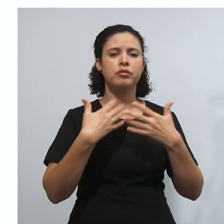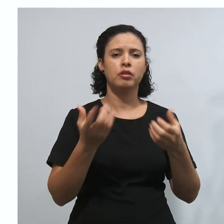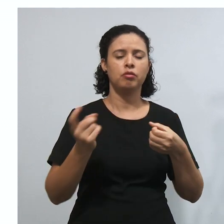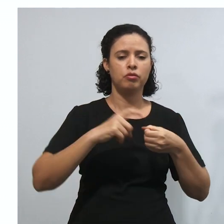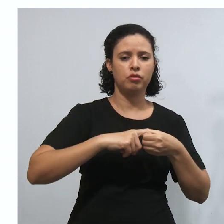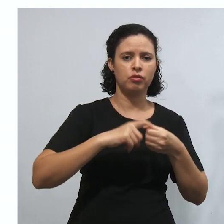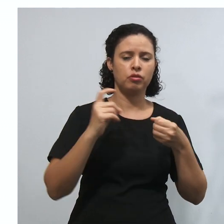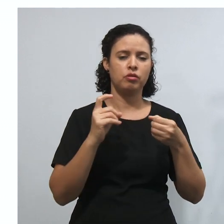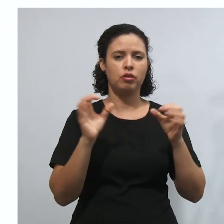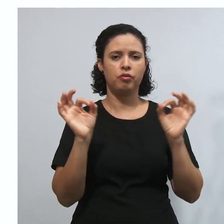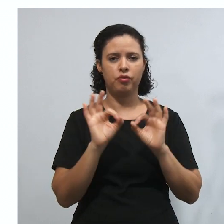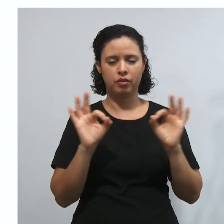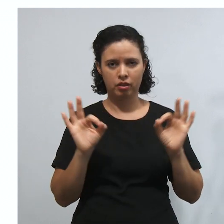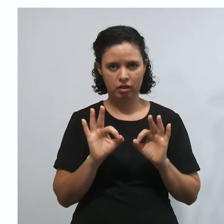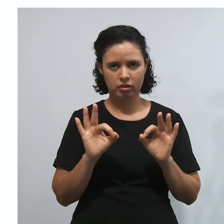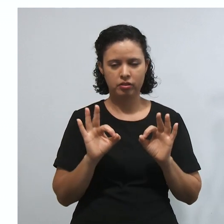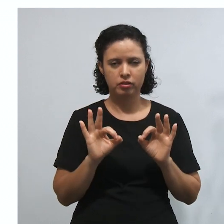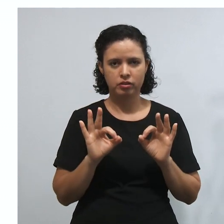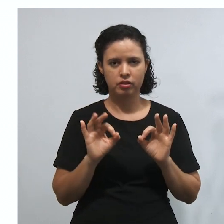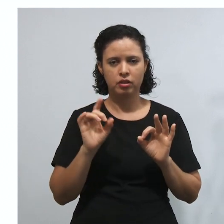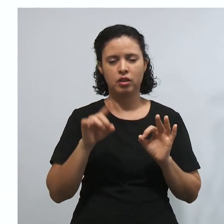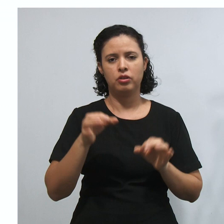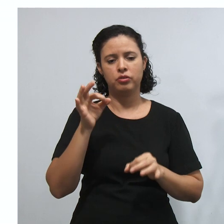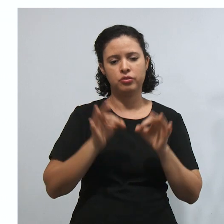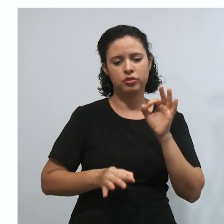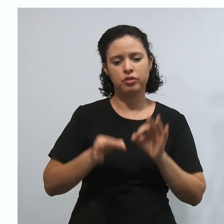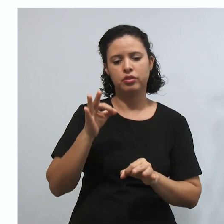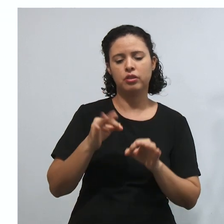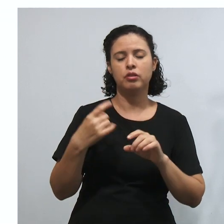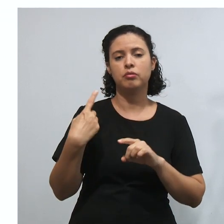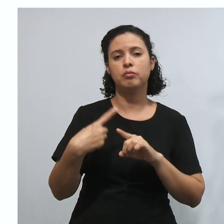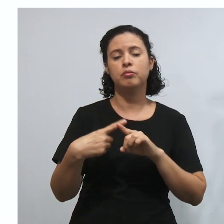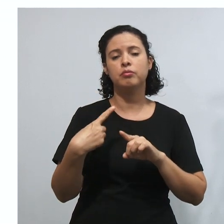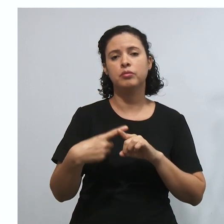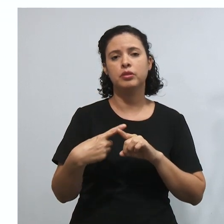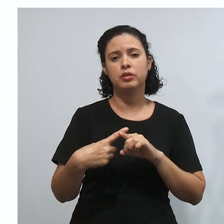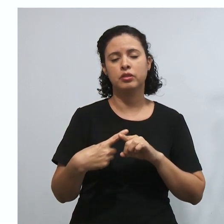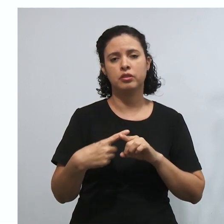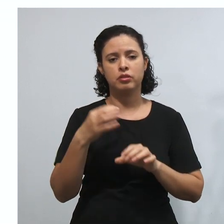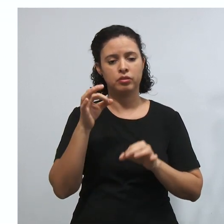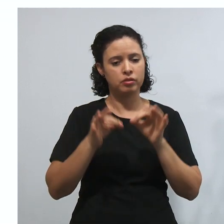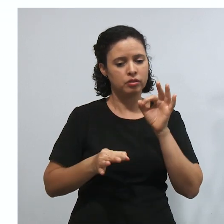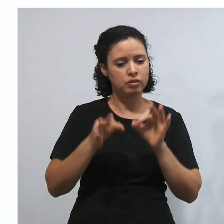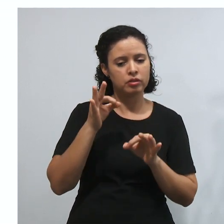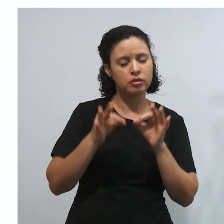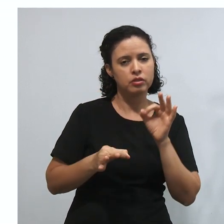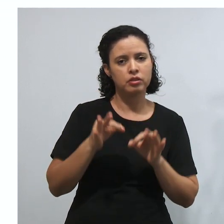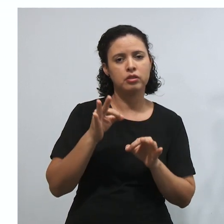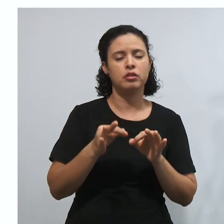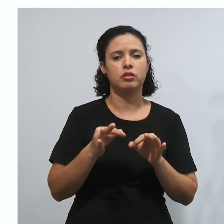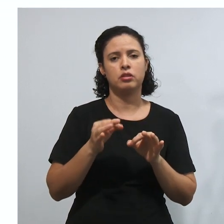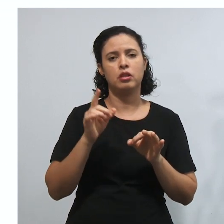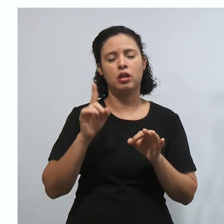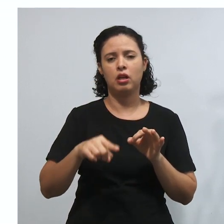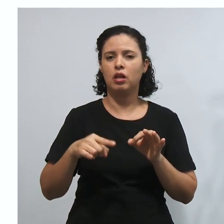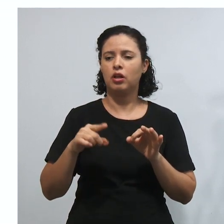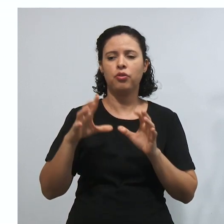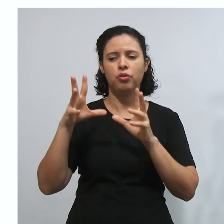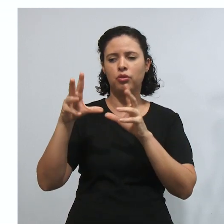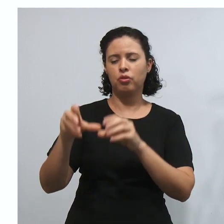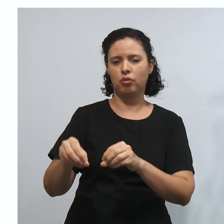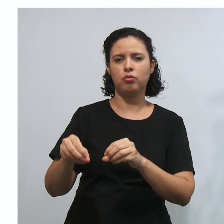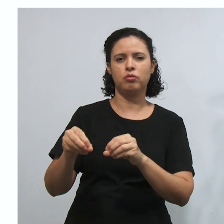vincula, mas vincula quem? O judiciário, por quê? Porque o judiciário, lá os juízes, os desembargadores, em geral,